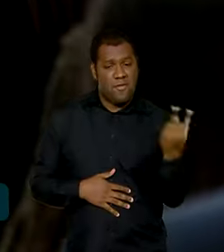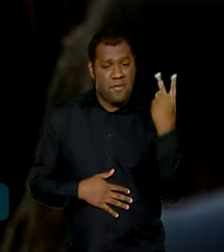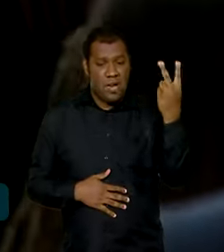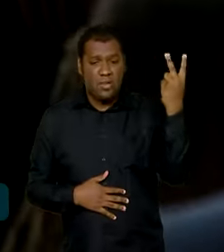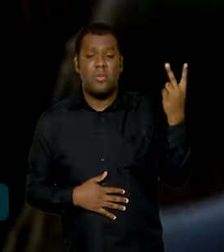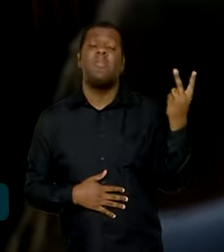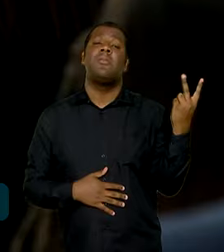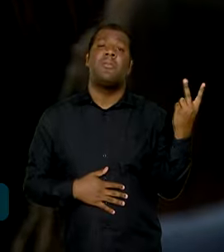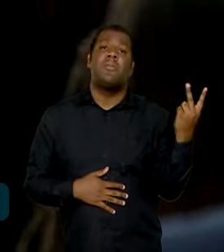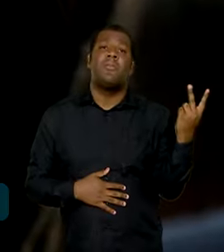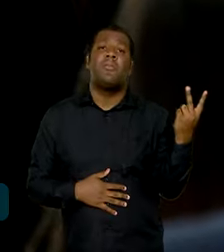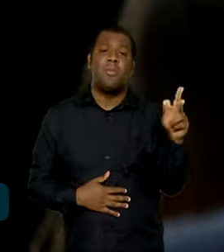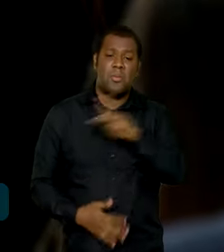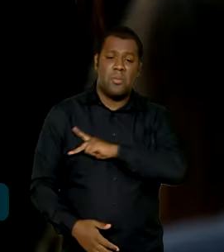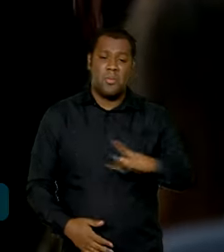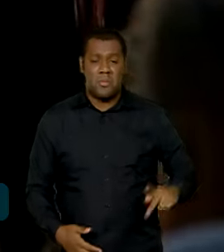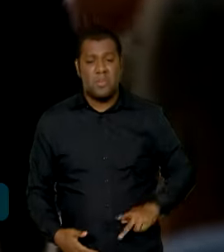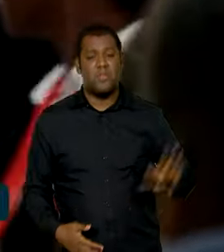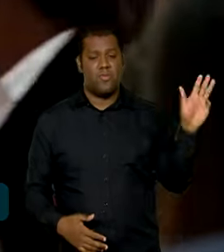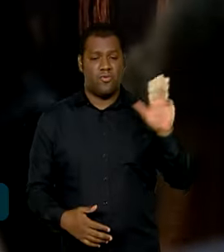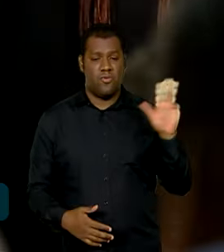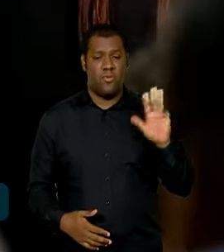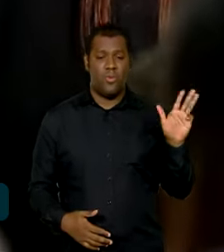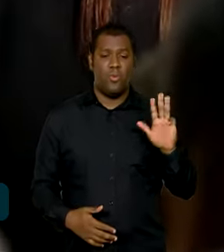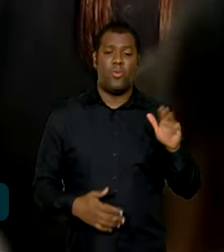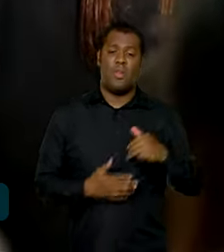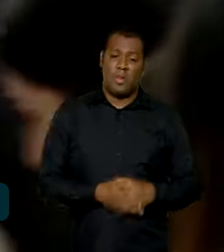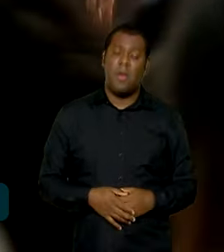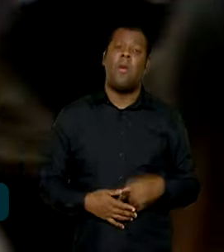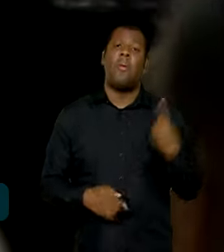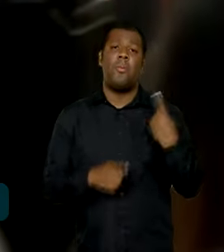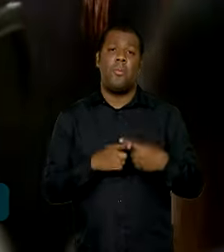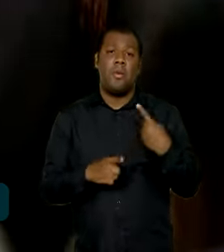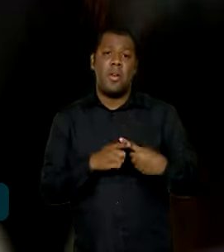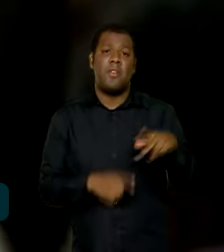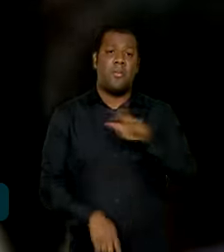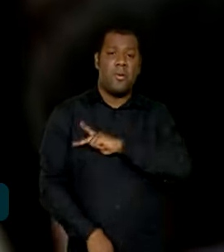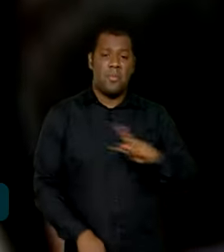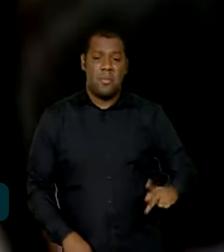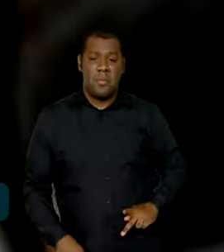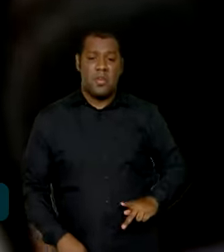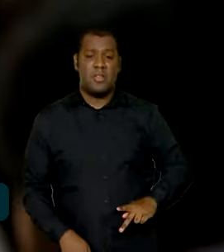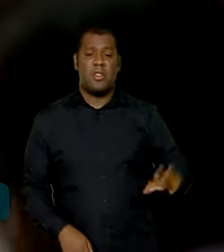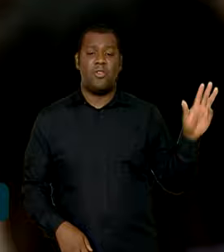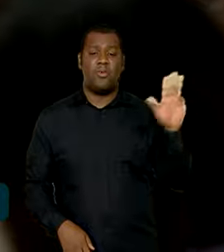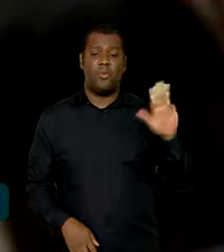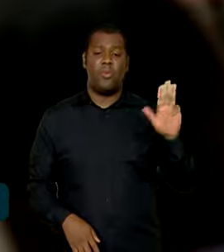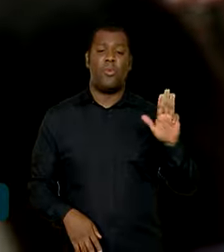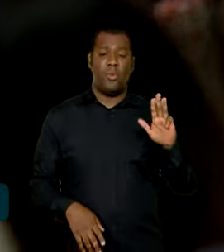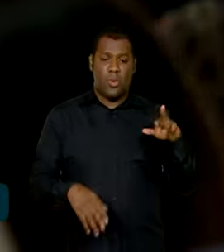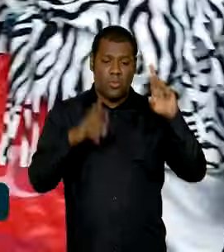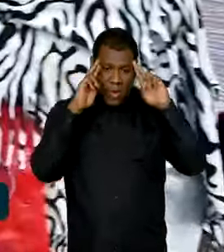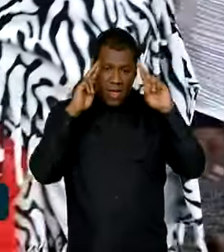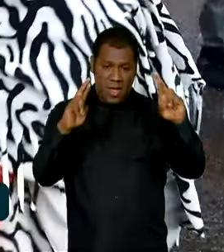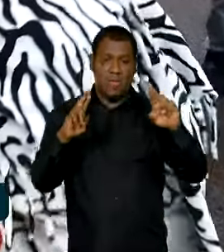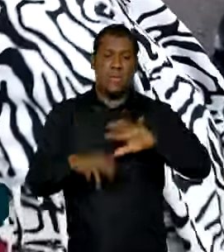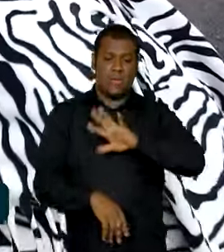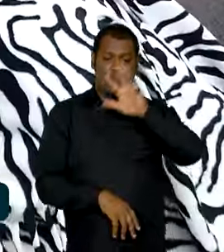prioridade que o presidente vem mandando, vem imprimindo a sua política externa no que diz respeito à África.